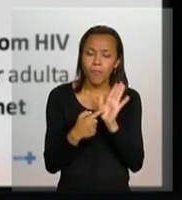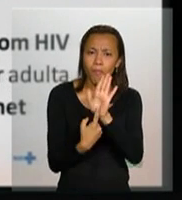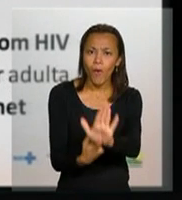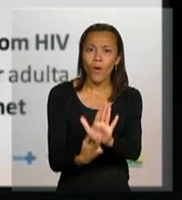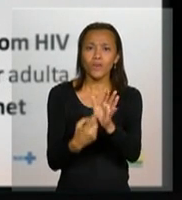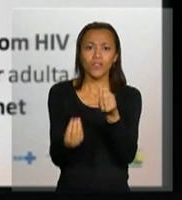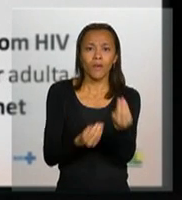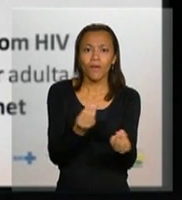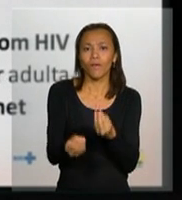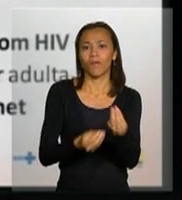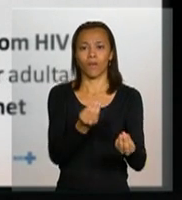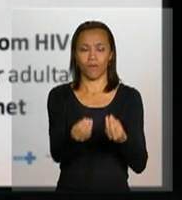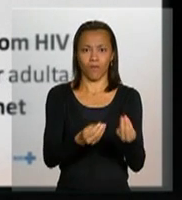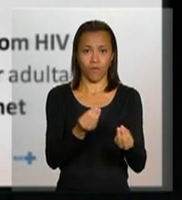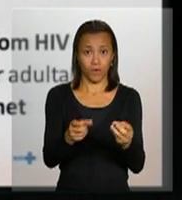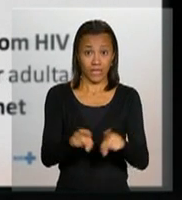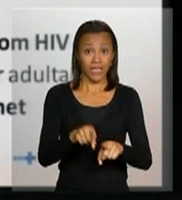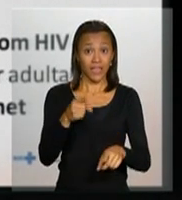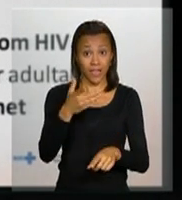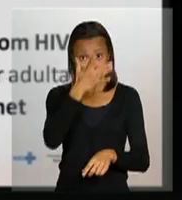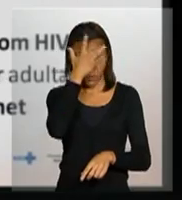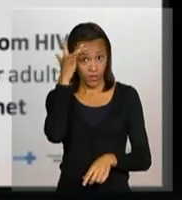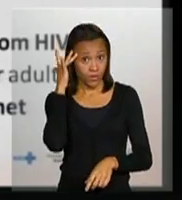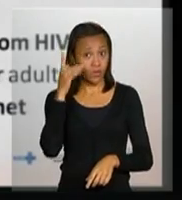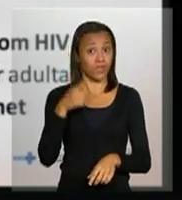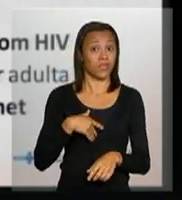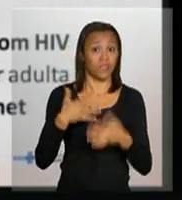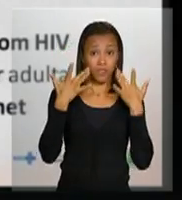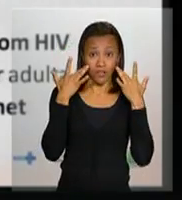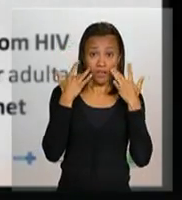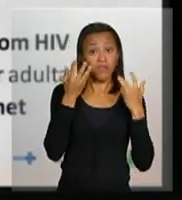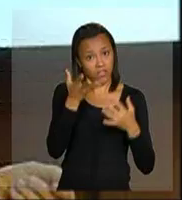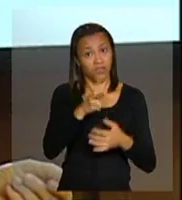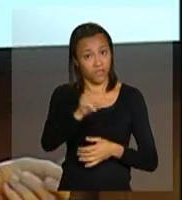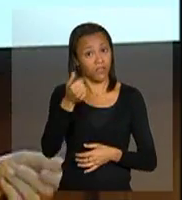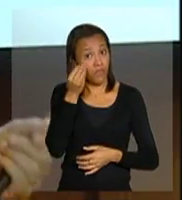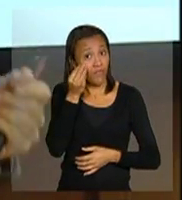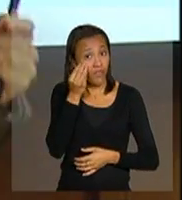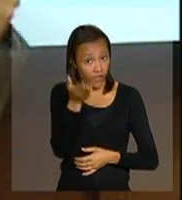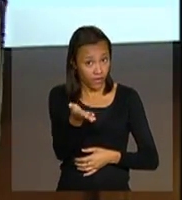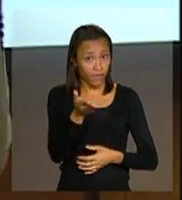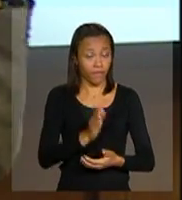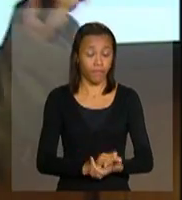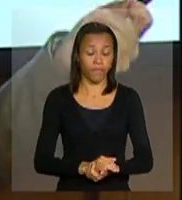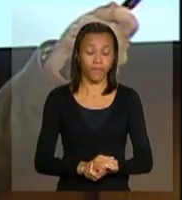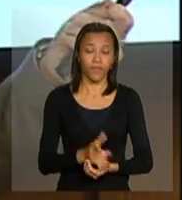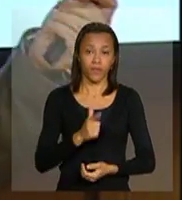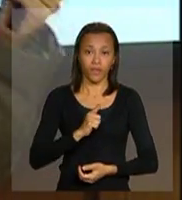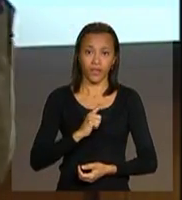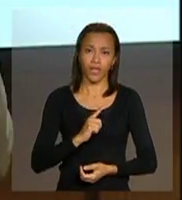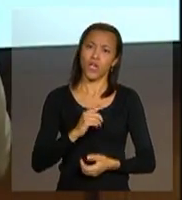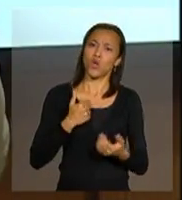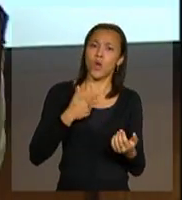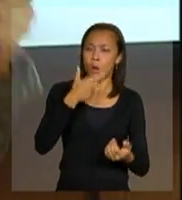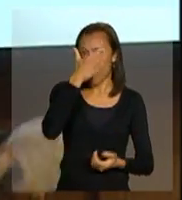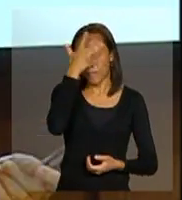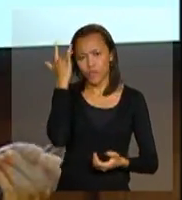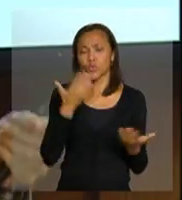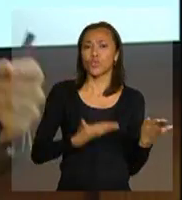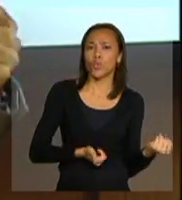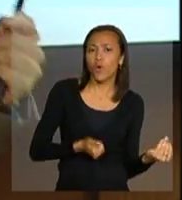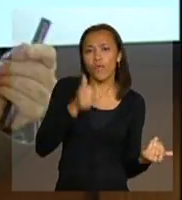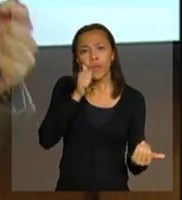interatividade, o protagonismo de pessoas vivendo com HIV, vão mostrar para vocês daqui a pouco, um jovem homem,